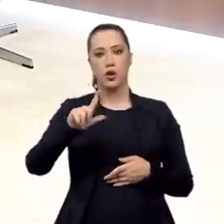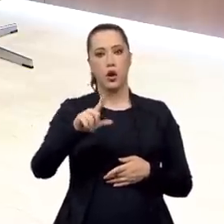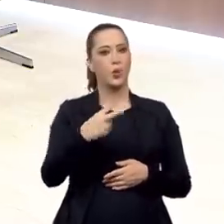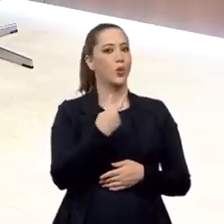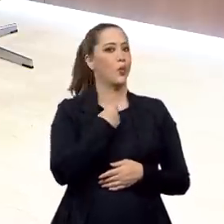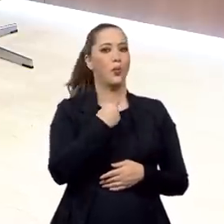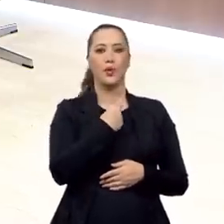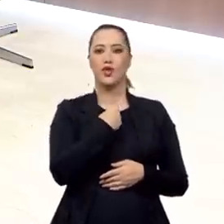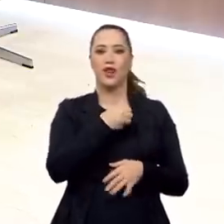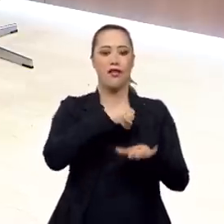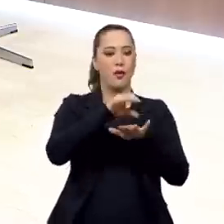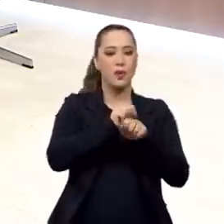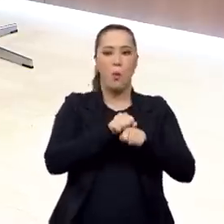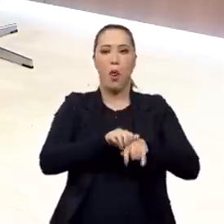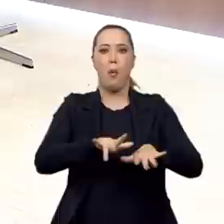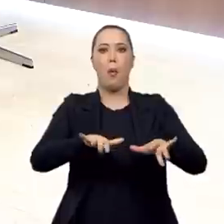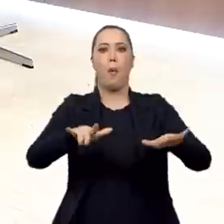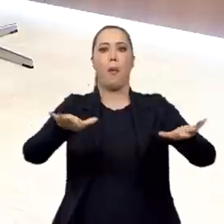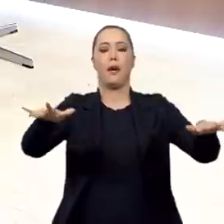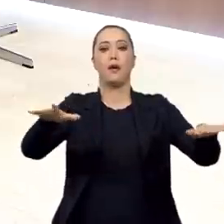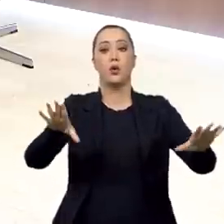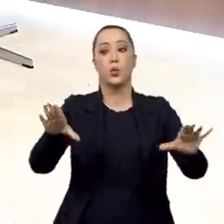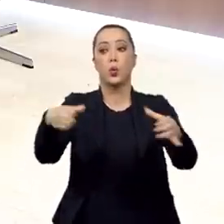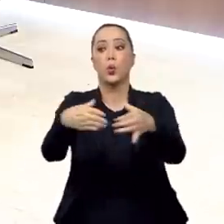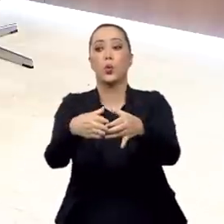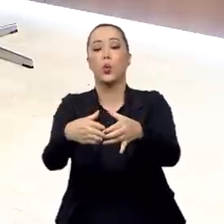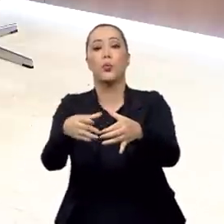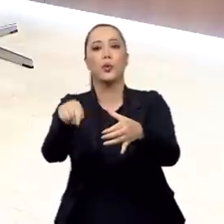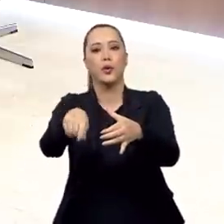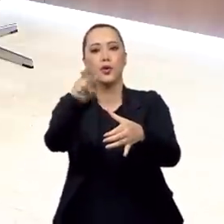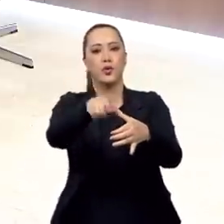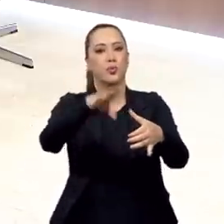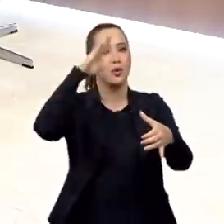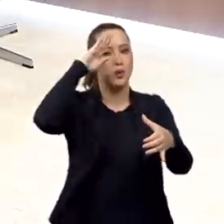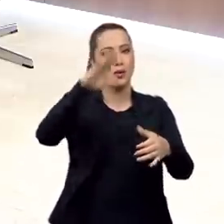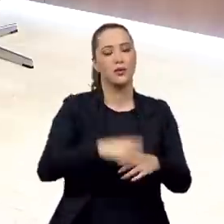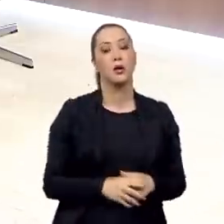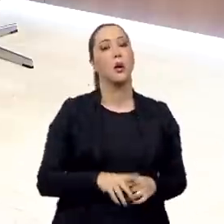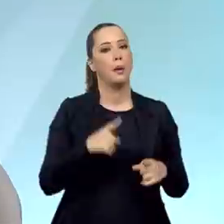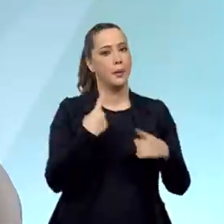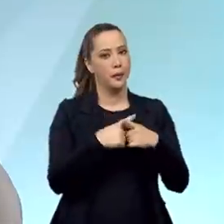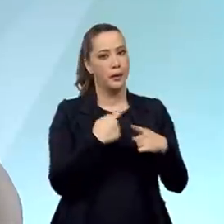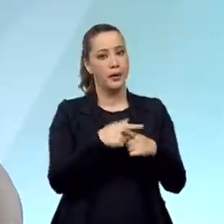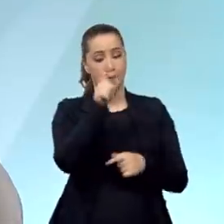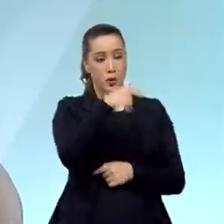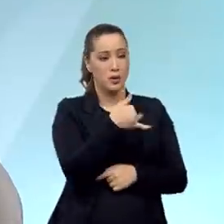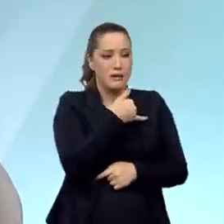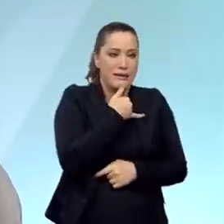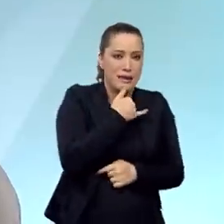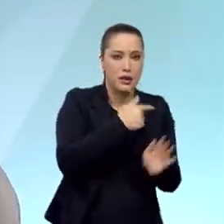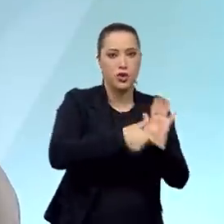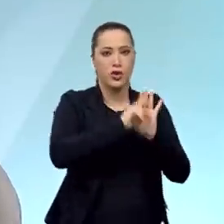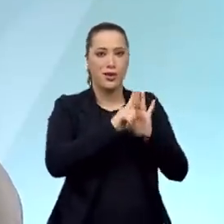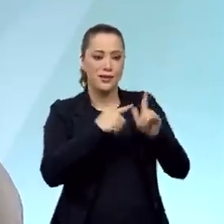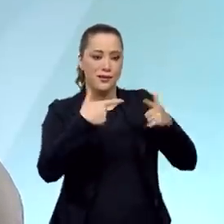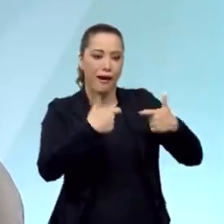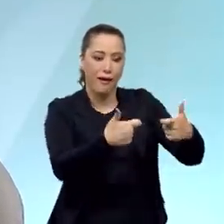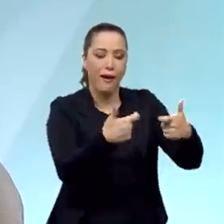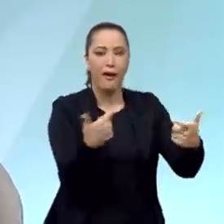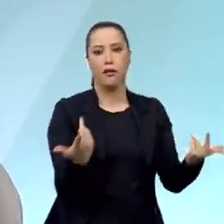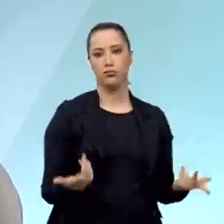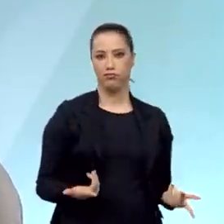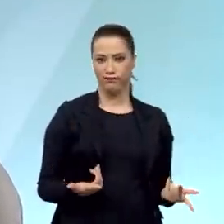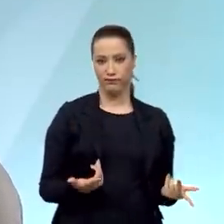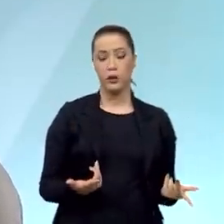essa notícia espalhar entre os soldados. Porque isso baixaria muito o moral na véspera do ataque. E Frei Orlando tem uma passagem